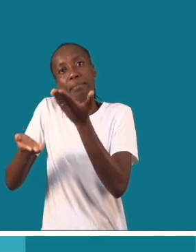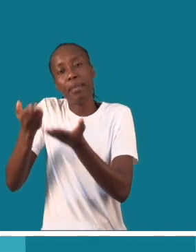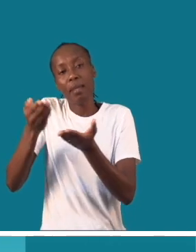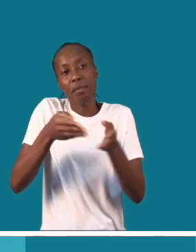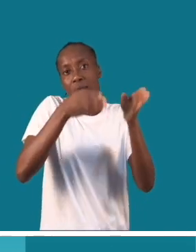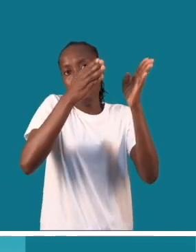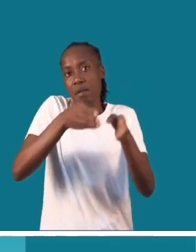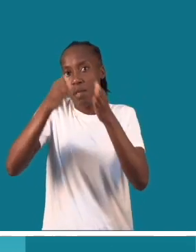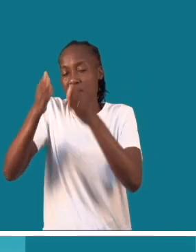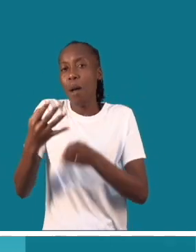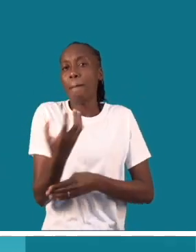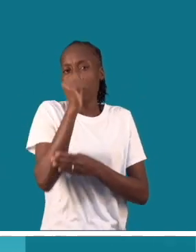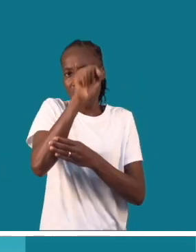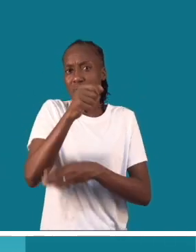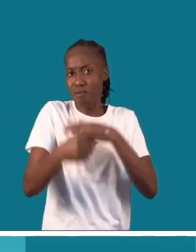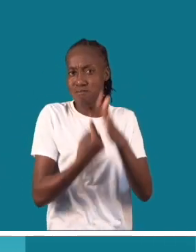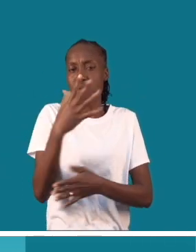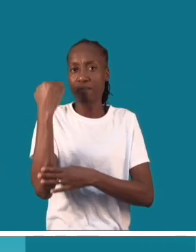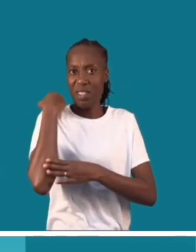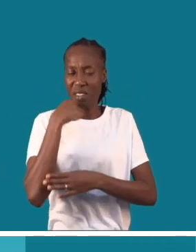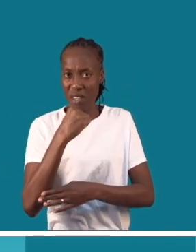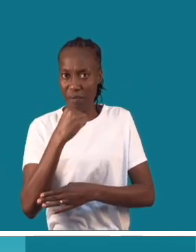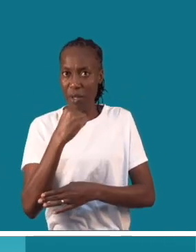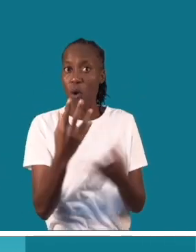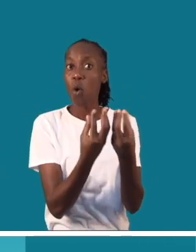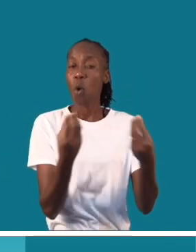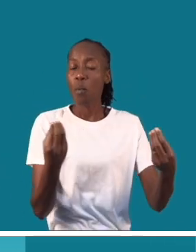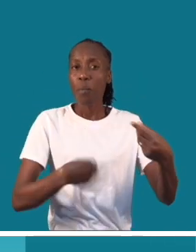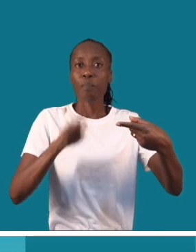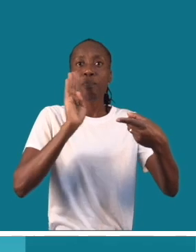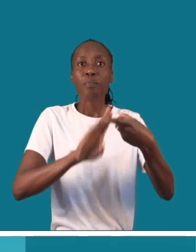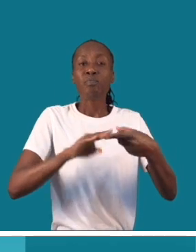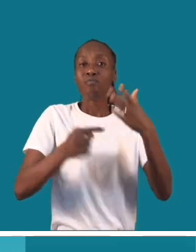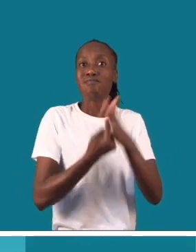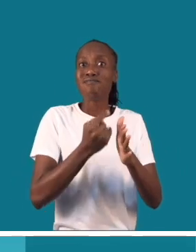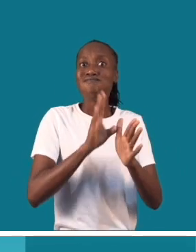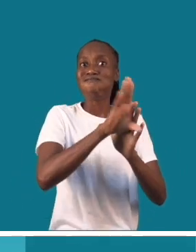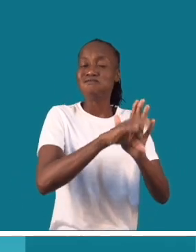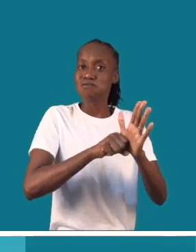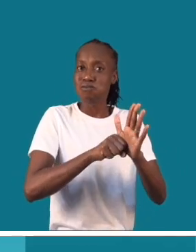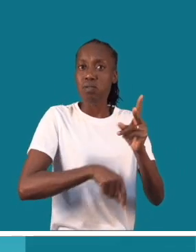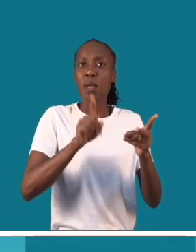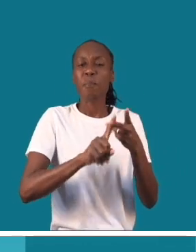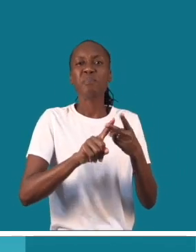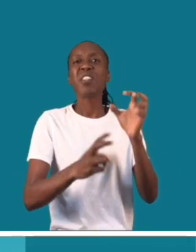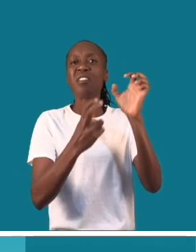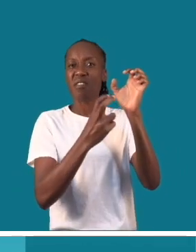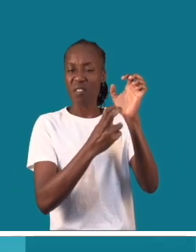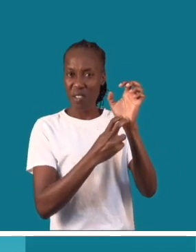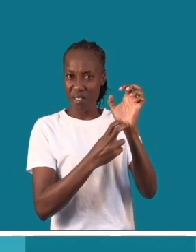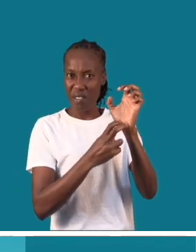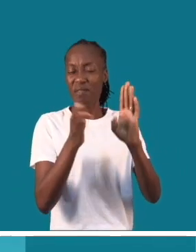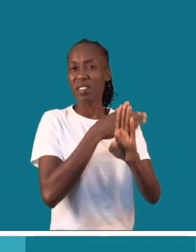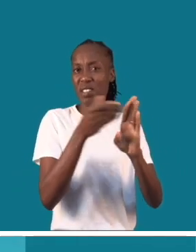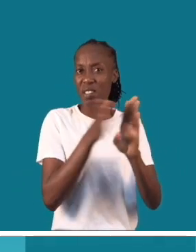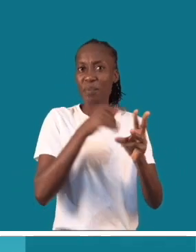capacidade física, ele pode cometer um crime. Como temos crimes de assaltos, crimes